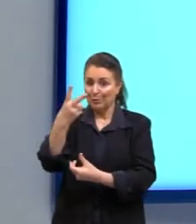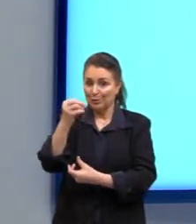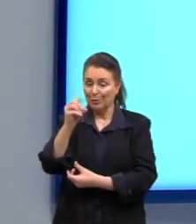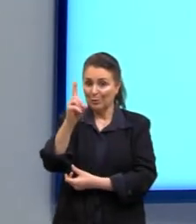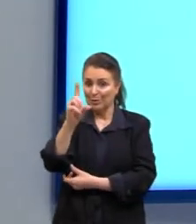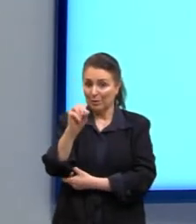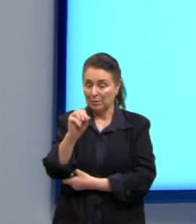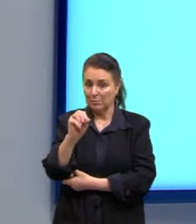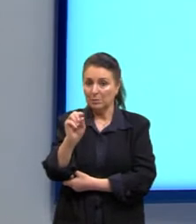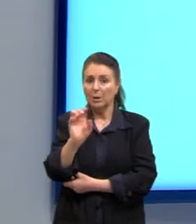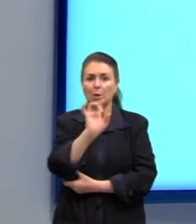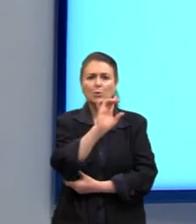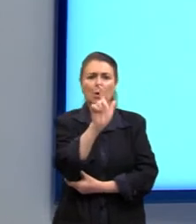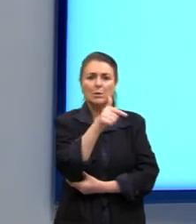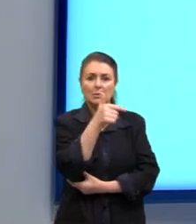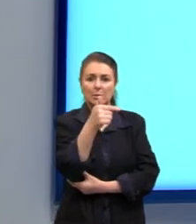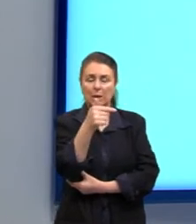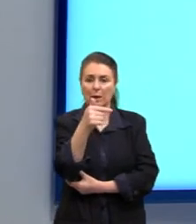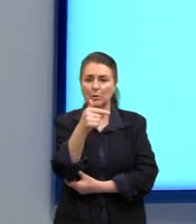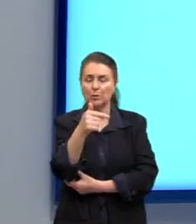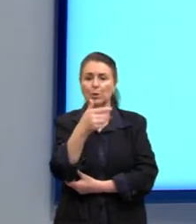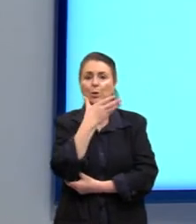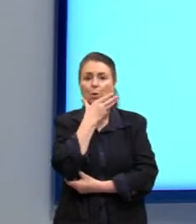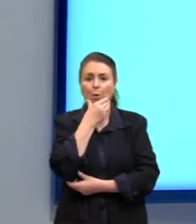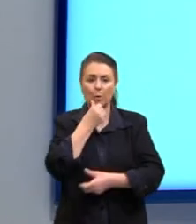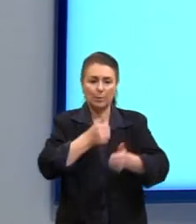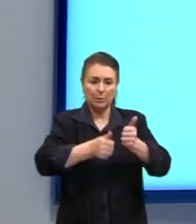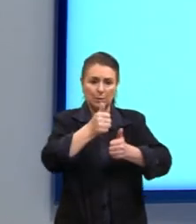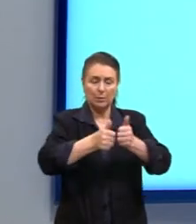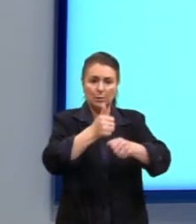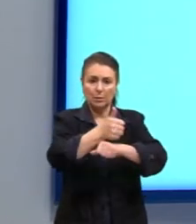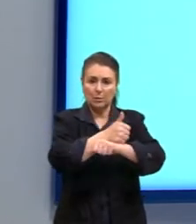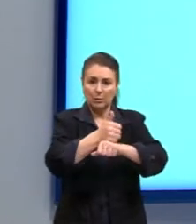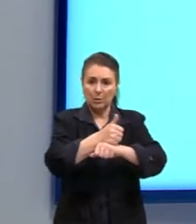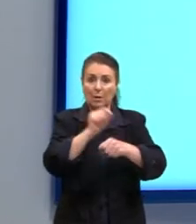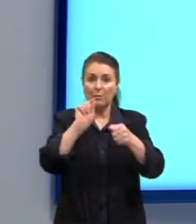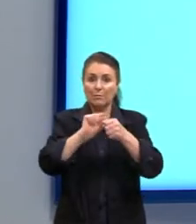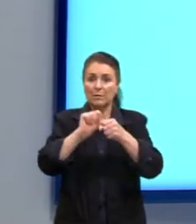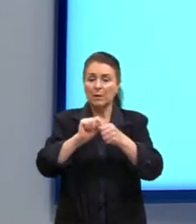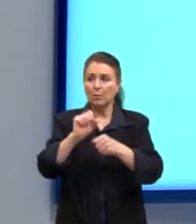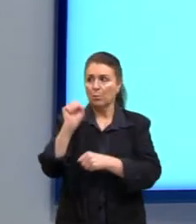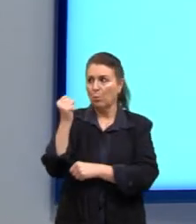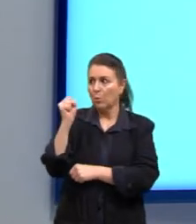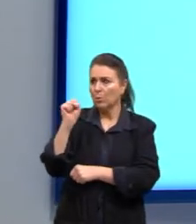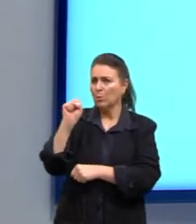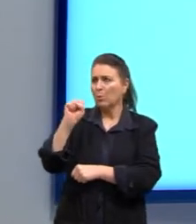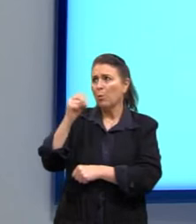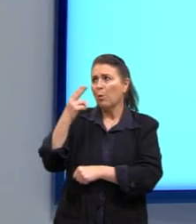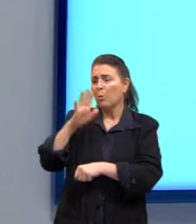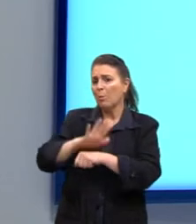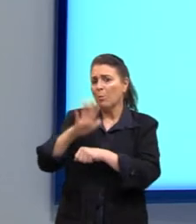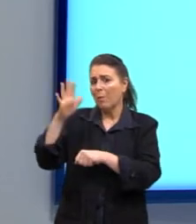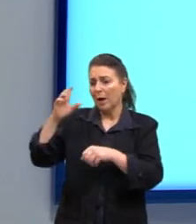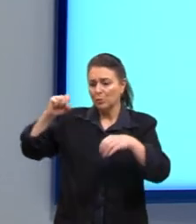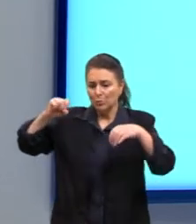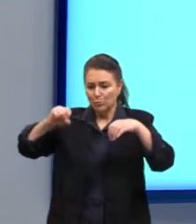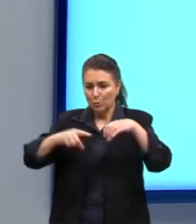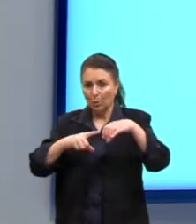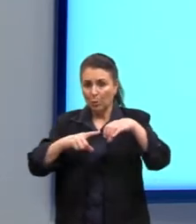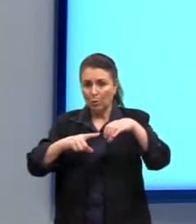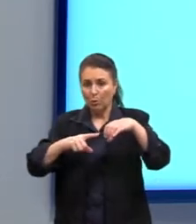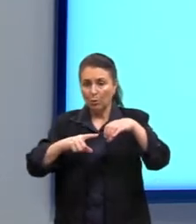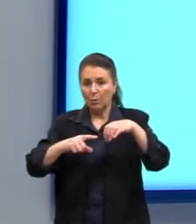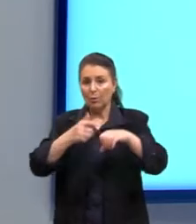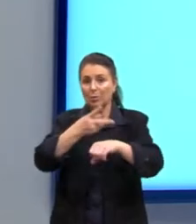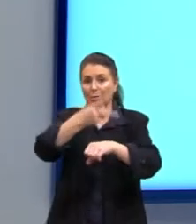jogadores haviam conseguido o feito de marcar oito ou mais gols em uma mesma edição da